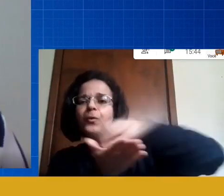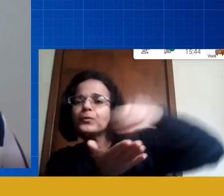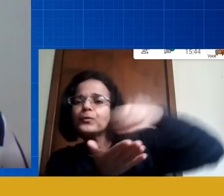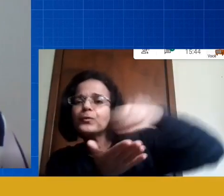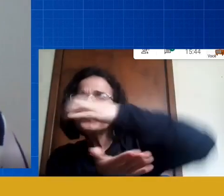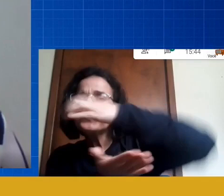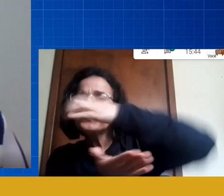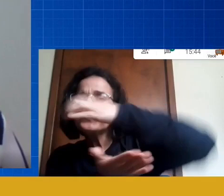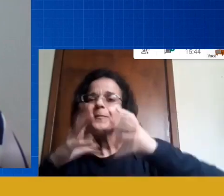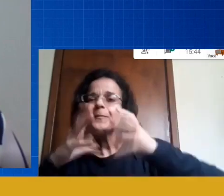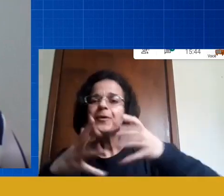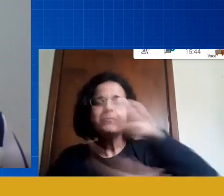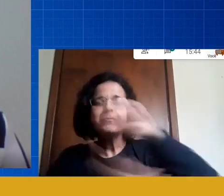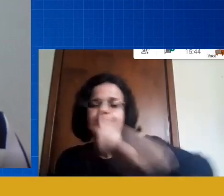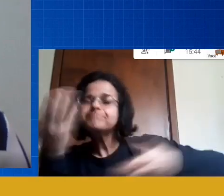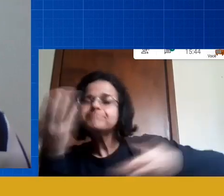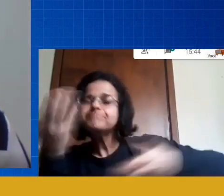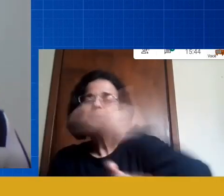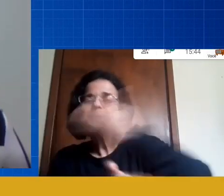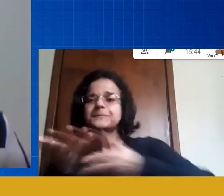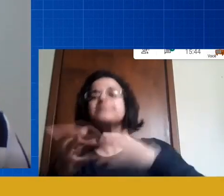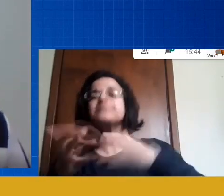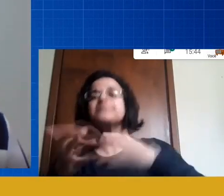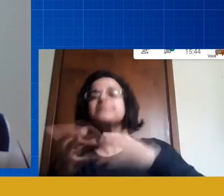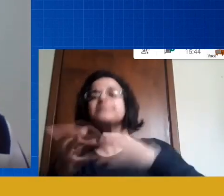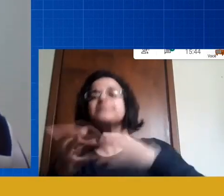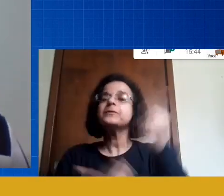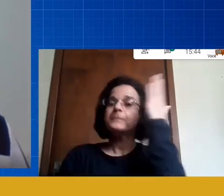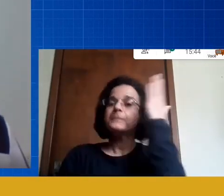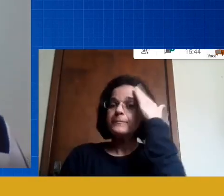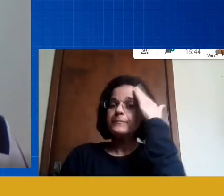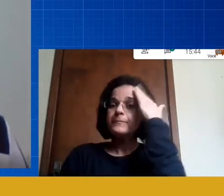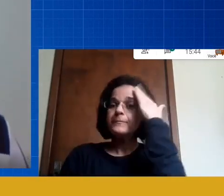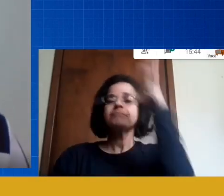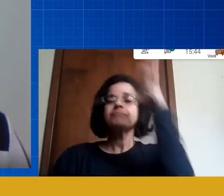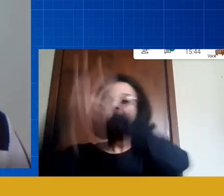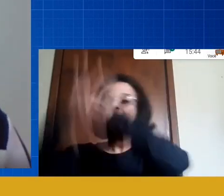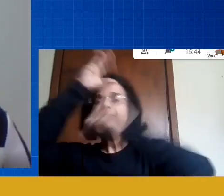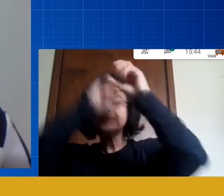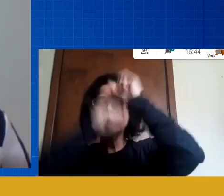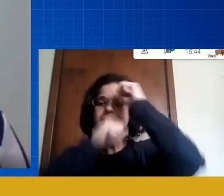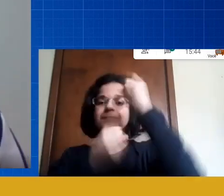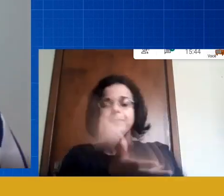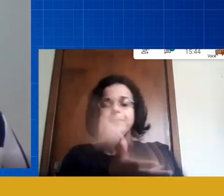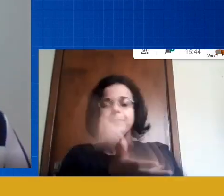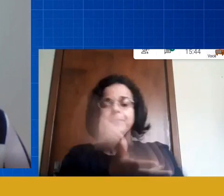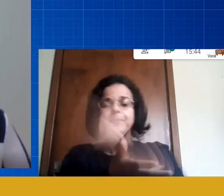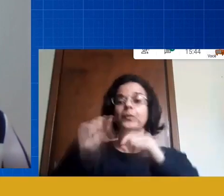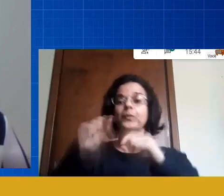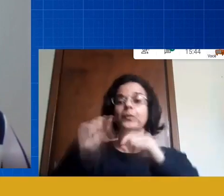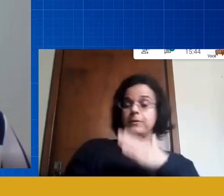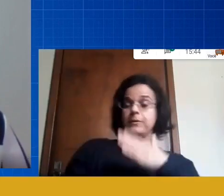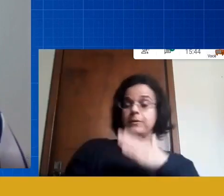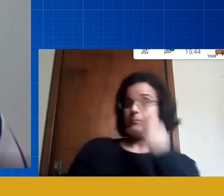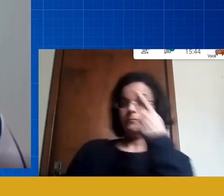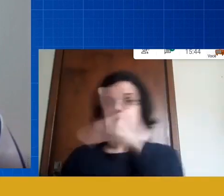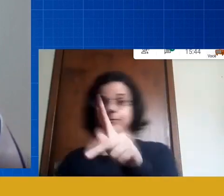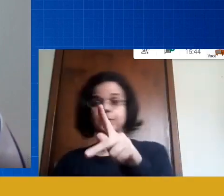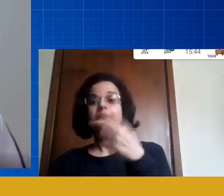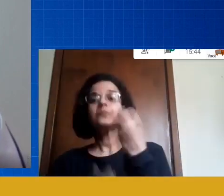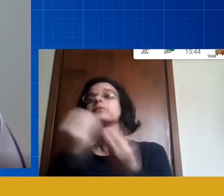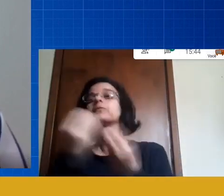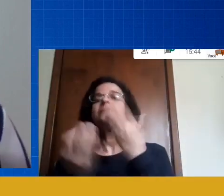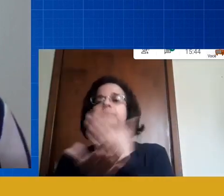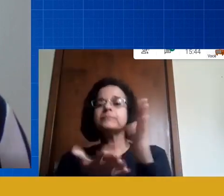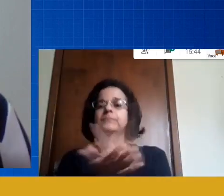que ele acaba aprendendo essa convivência social o que é meu o que é meu o que é seu quando que eu posso dividir